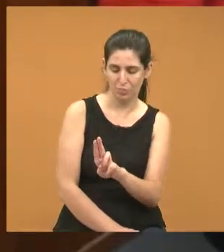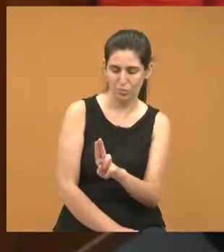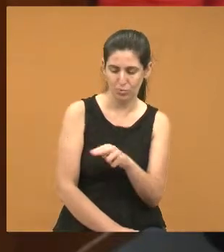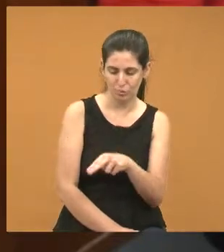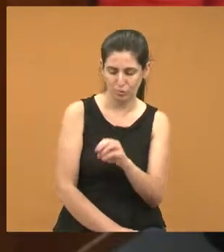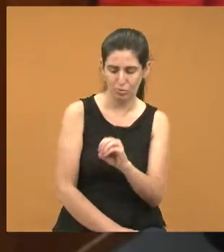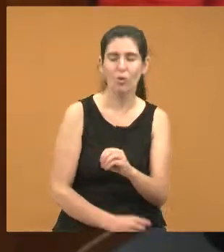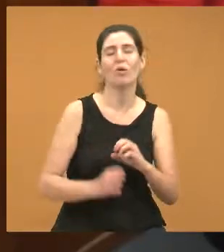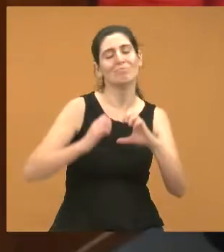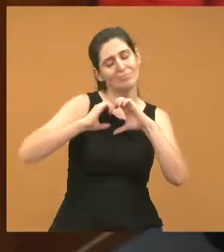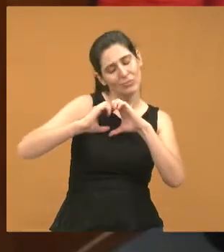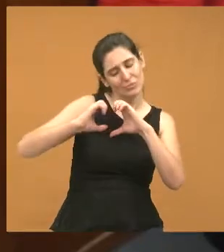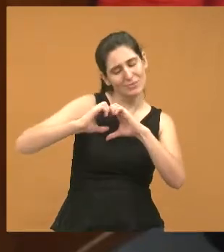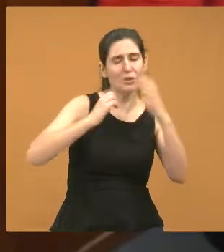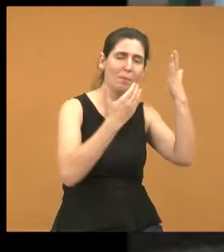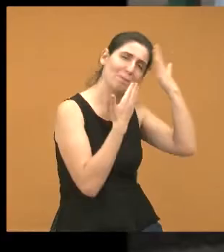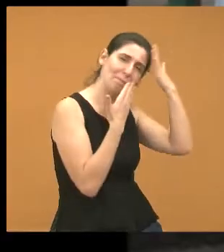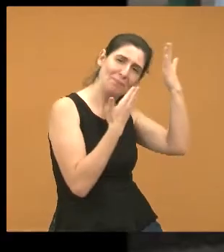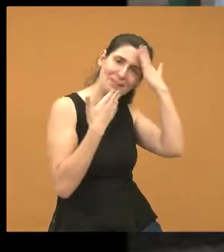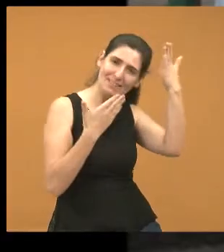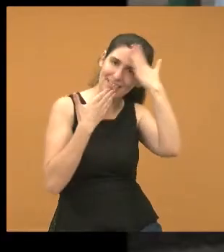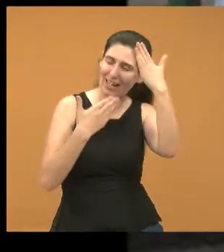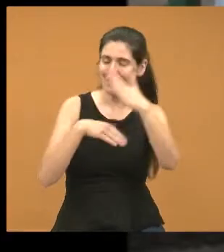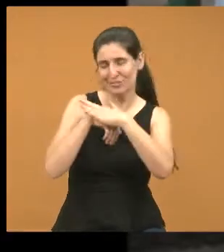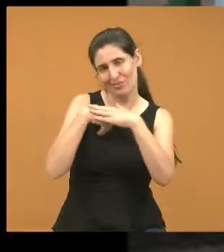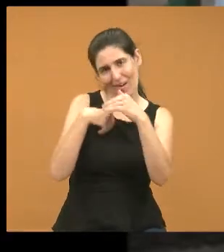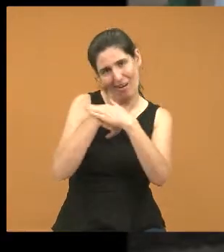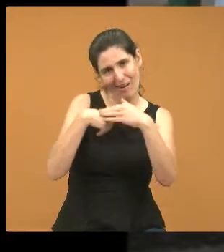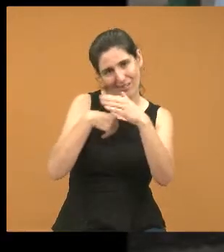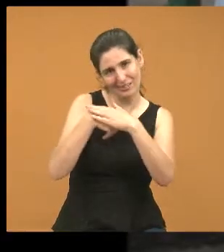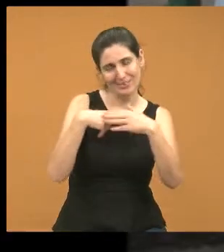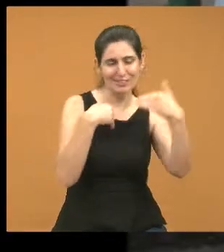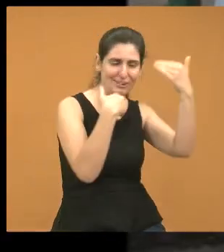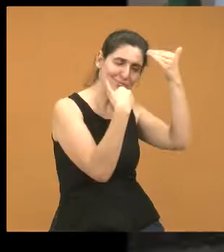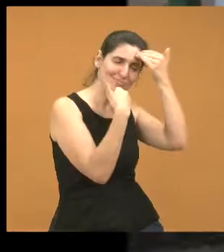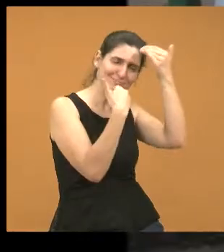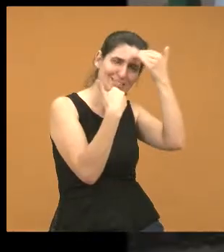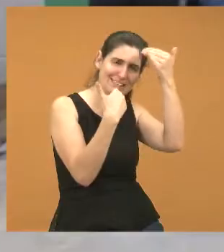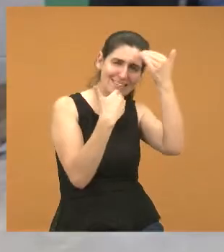coração o meu agradecimento. É por vocês que estarei aqui, gente.